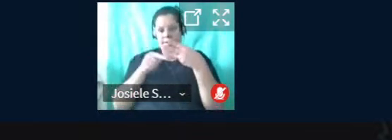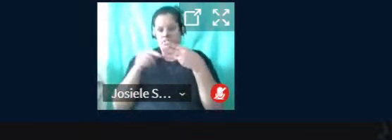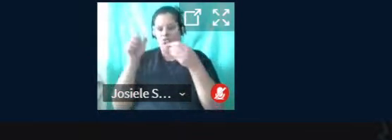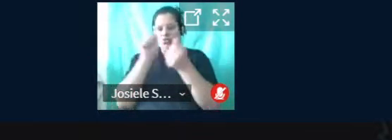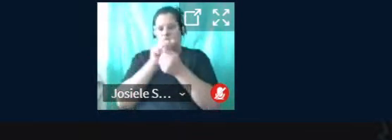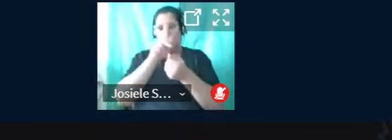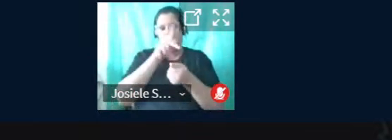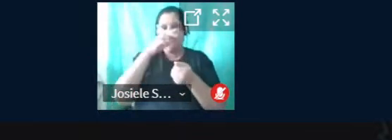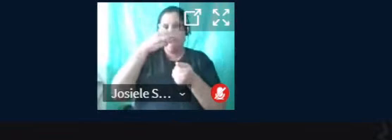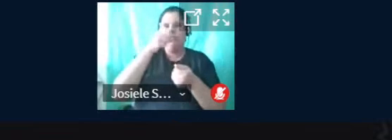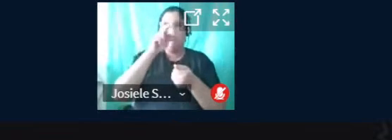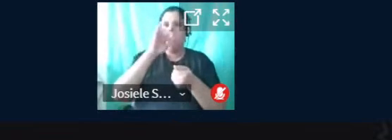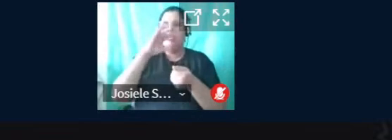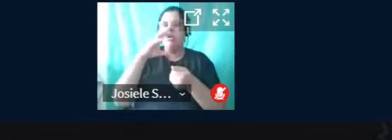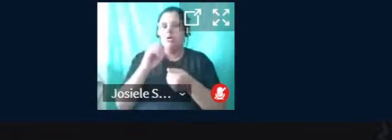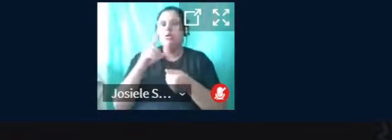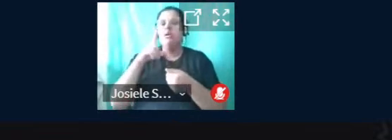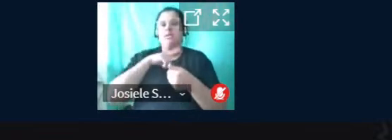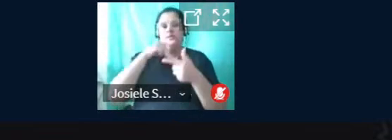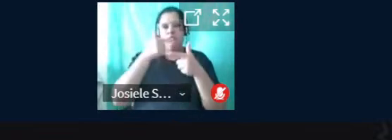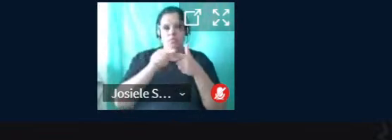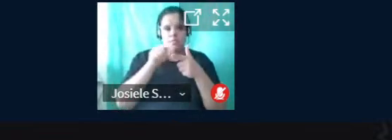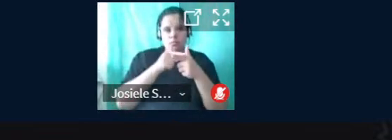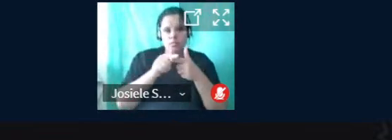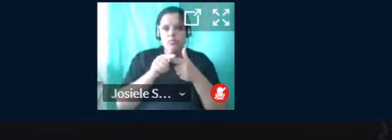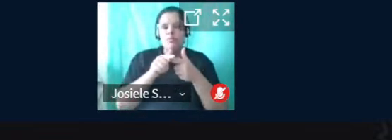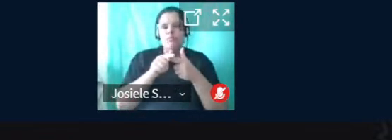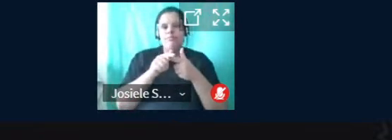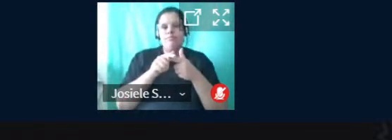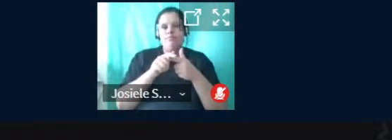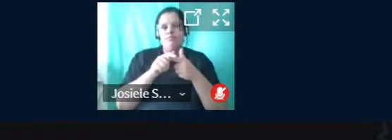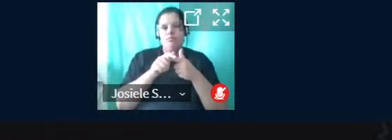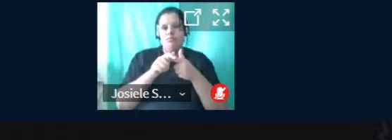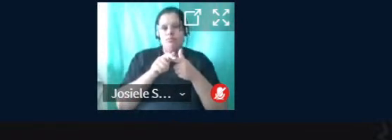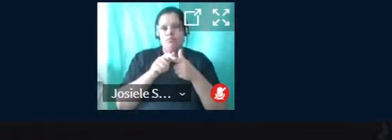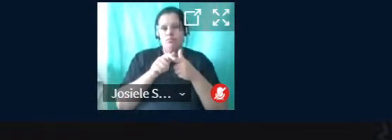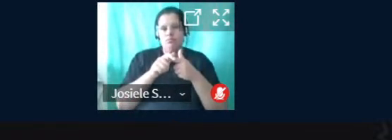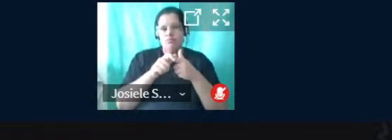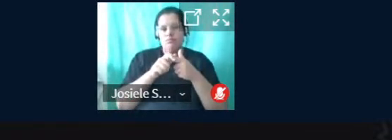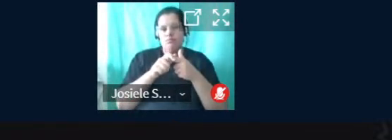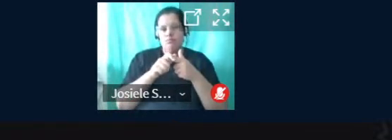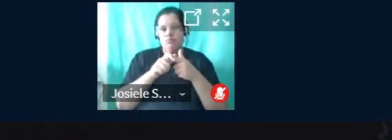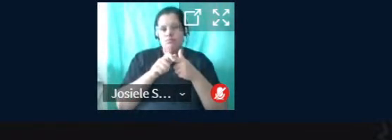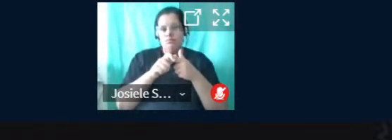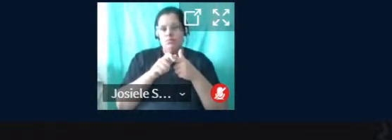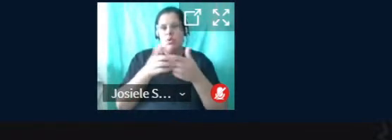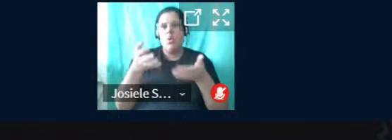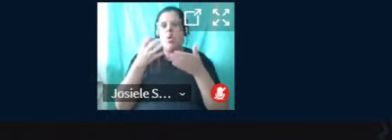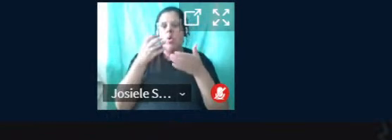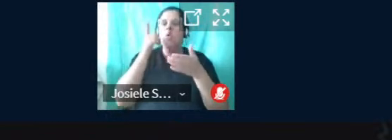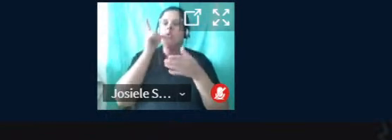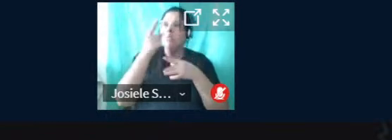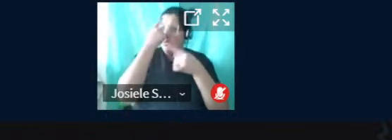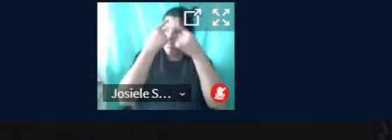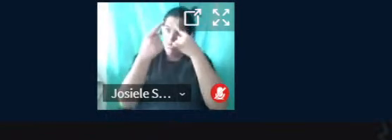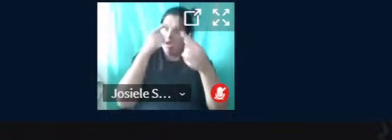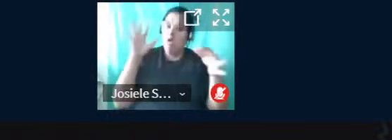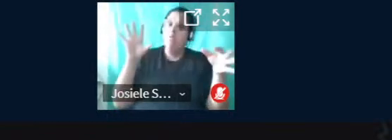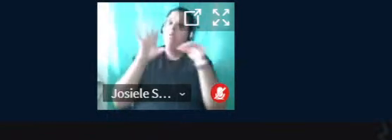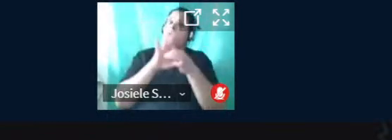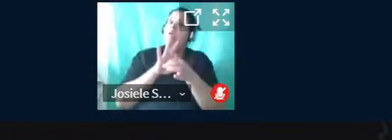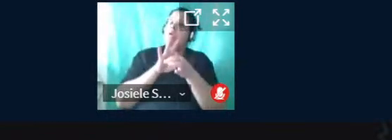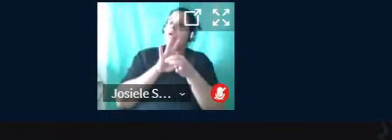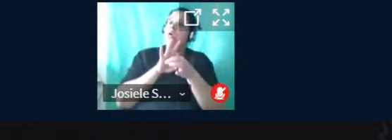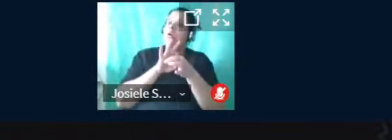Maurício, nós, apesar das diversidades como o Vinícius e Gustavo falaram, obtivemos várias ideias em conjunto